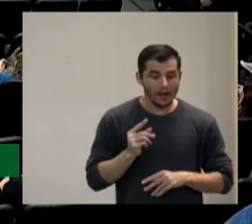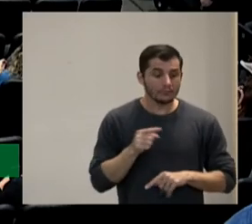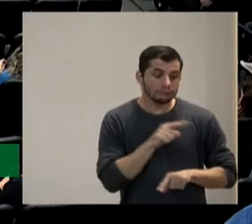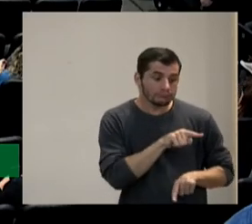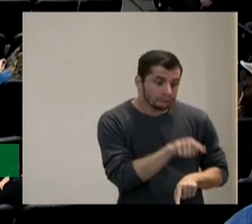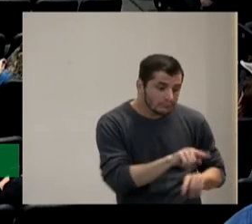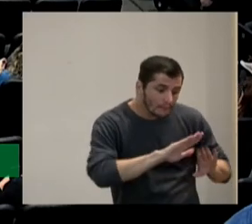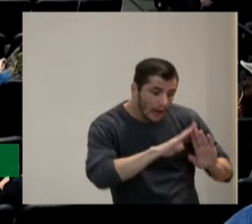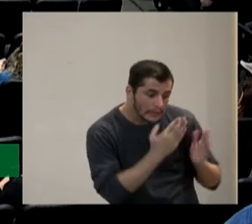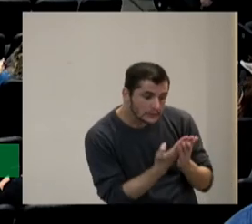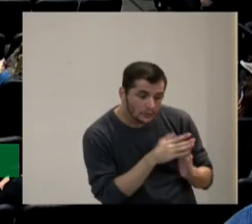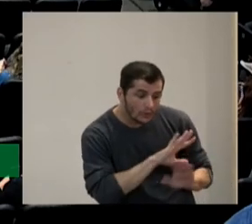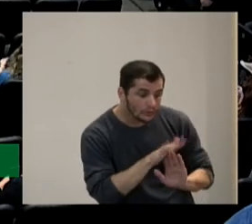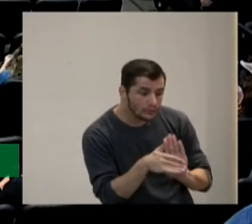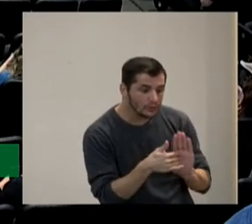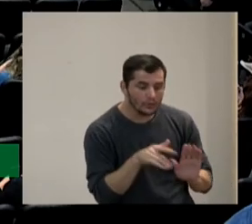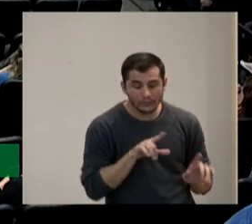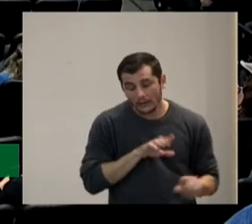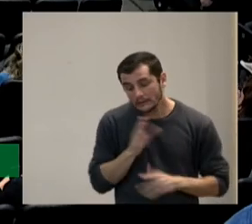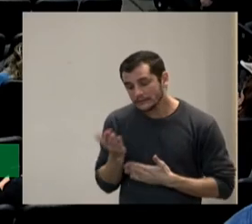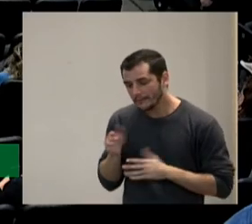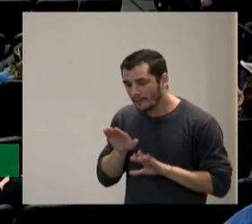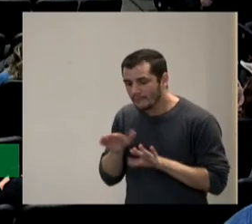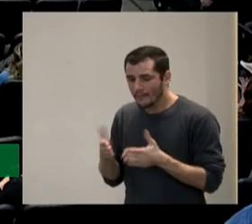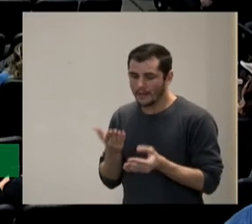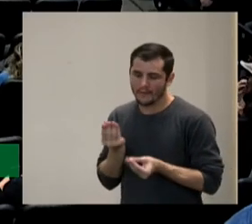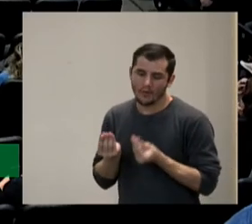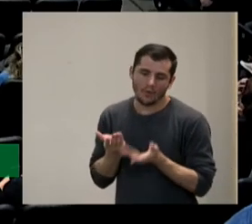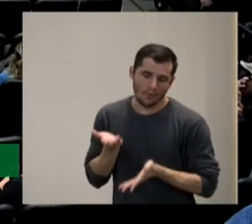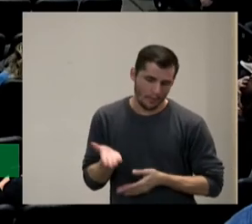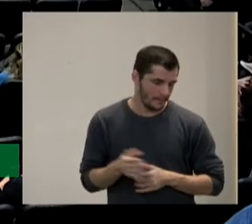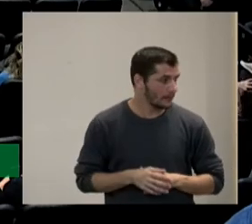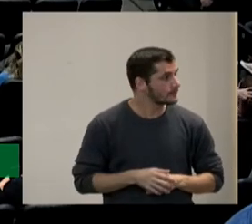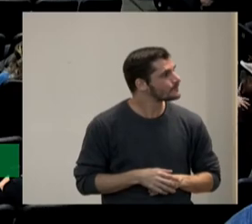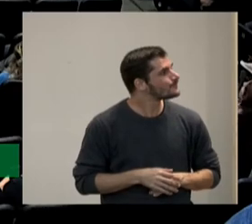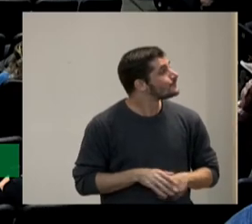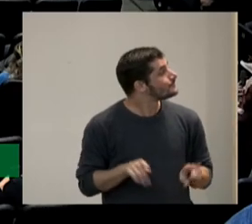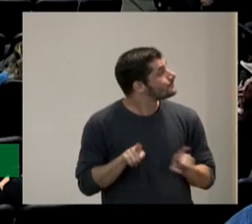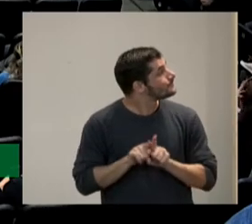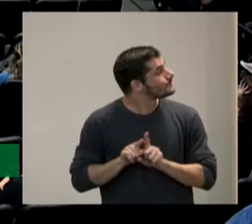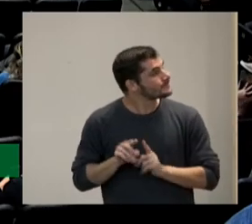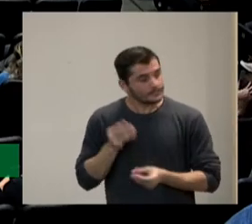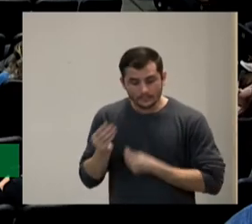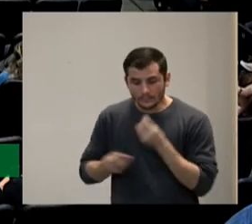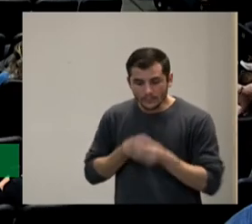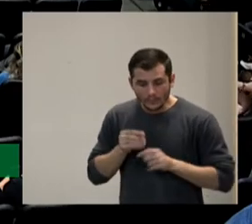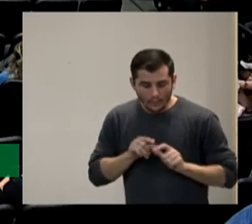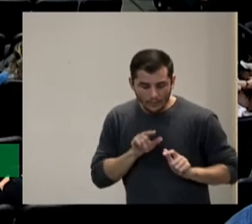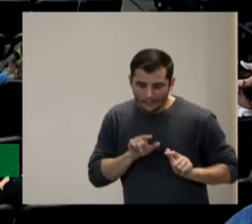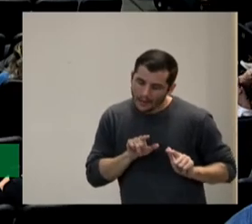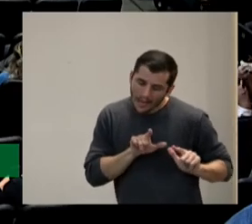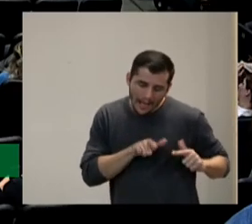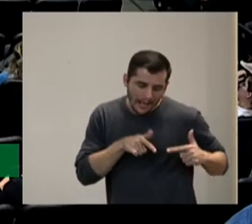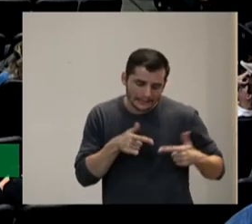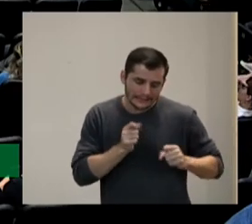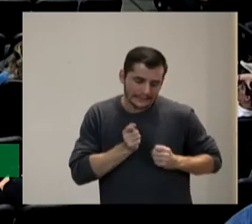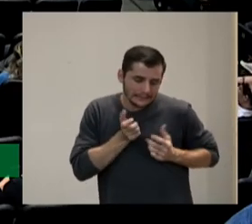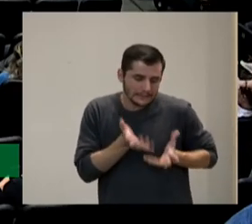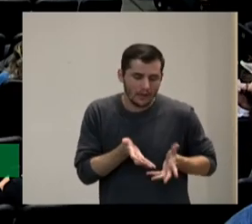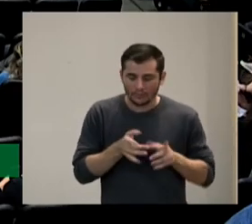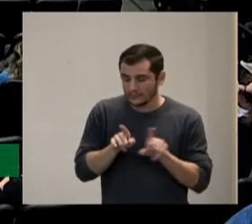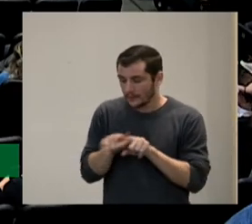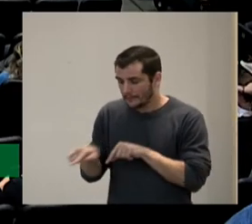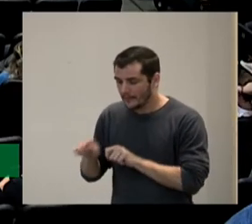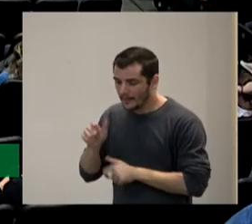com tal de que eu coloque várias da mesma forma múltiplas formas de ação e avaliação explicação